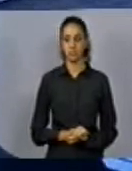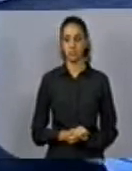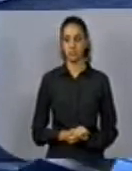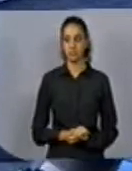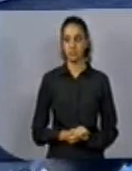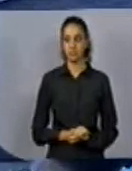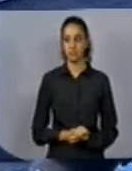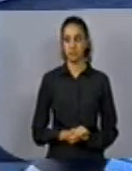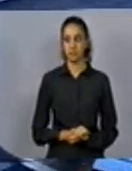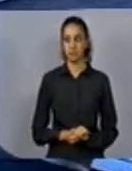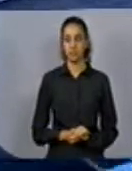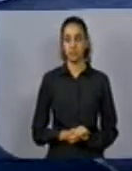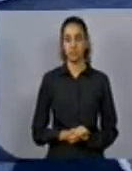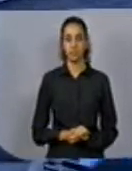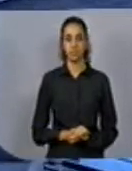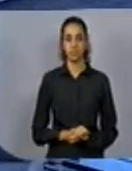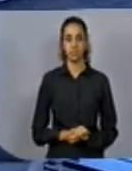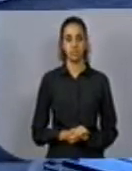Bom,